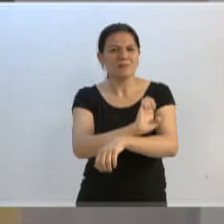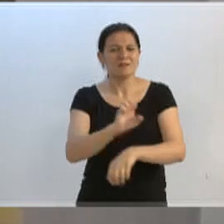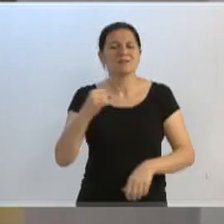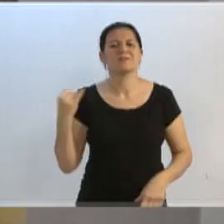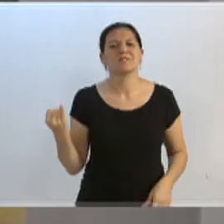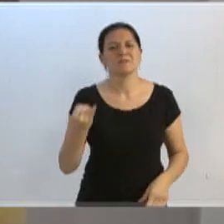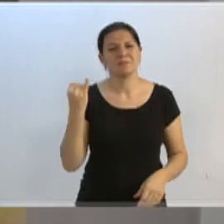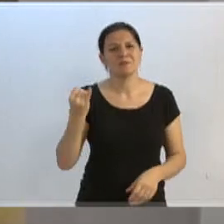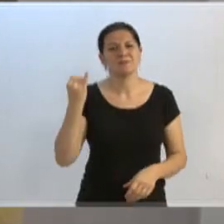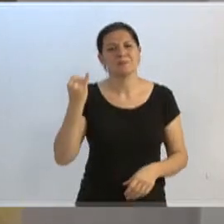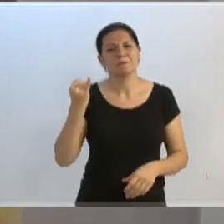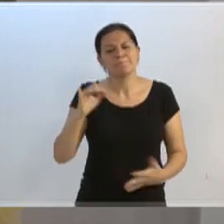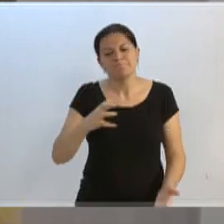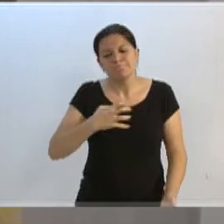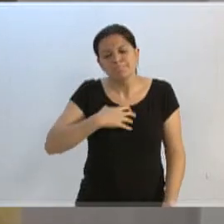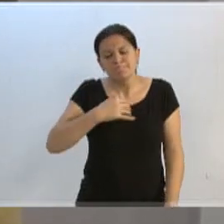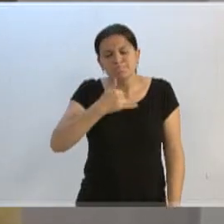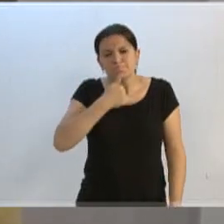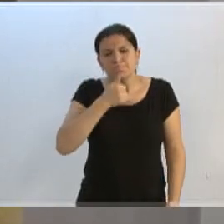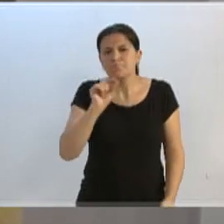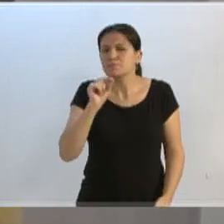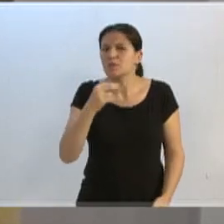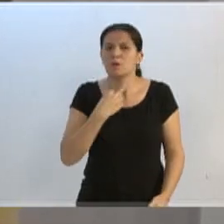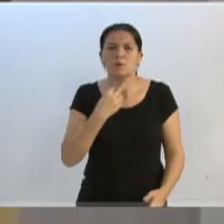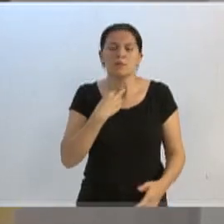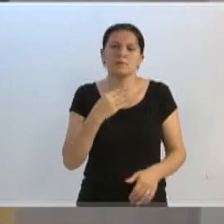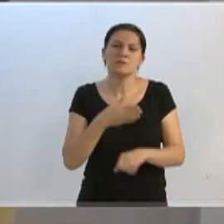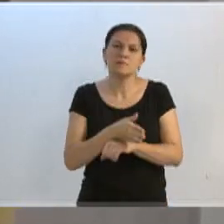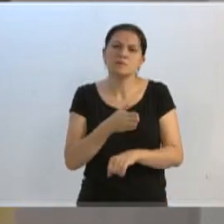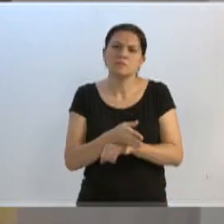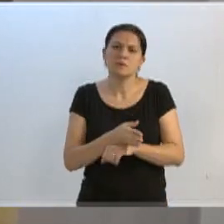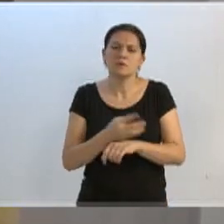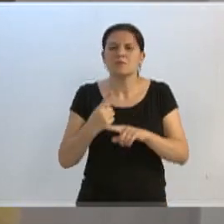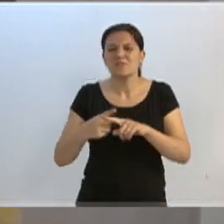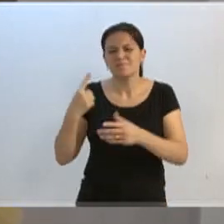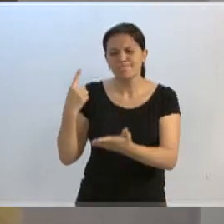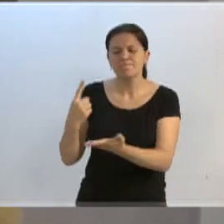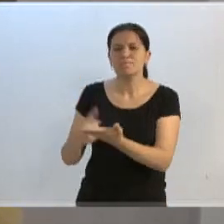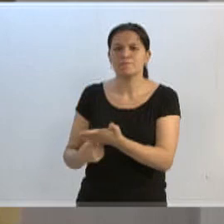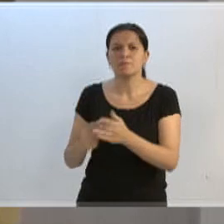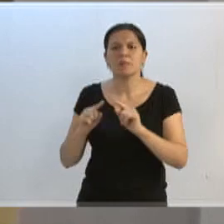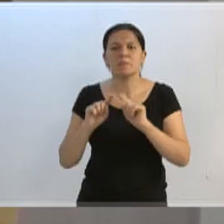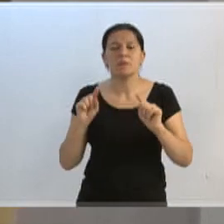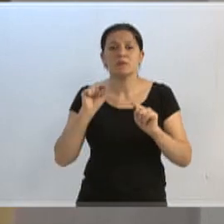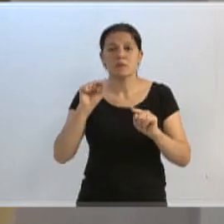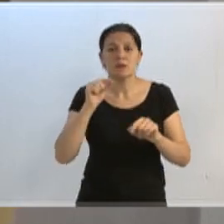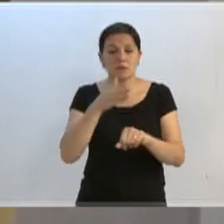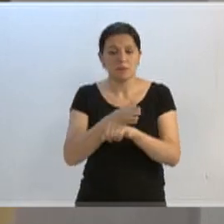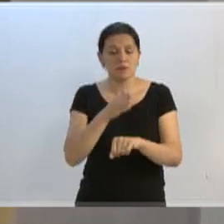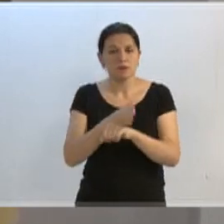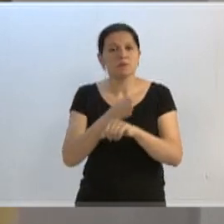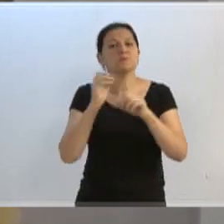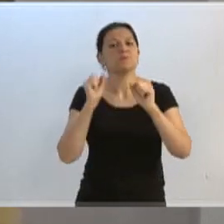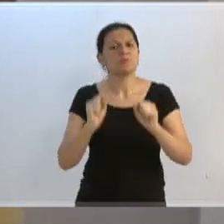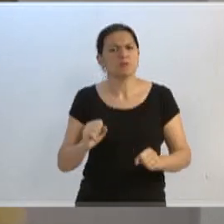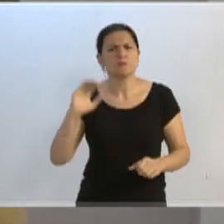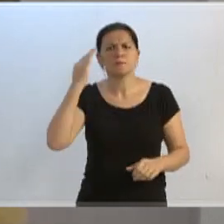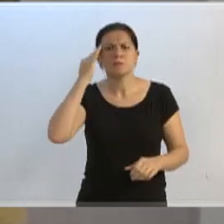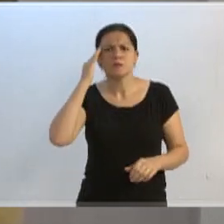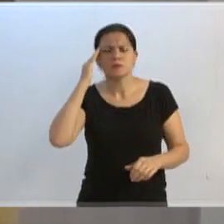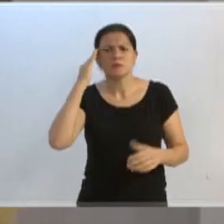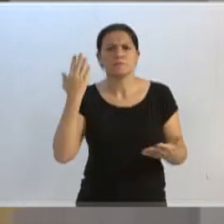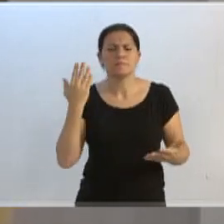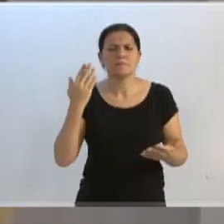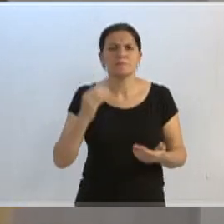esta casa. É uma pena àqueles que não puderam participar, por seja qual for o motivo, mas os que estiveram aqui puderam, sim, entender e viram.